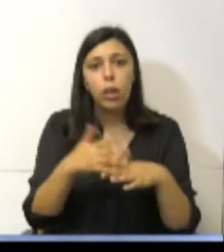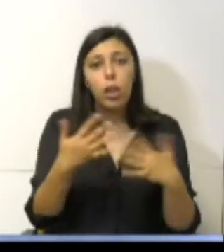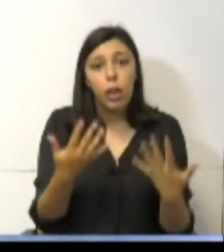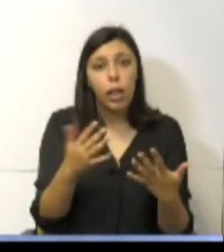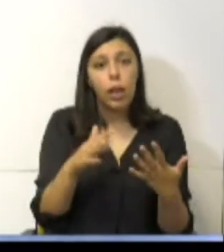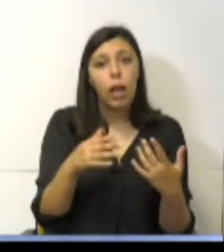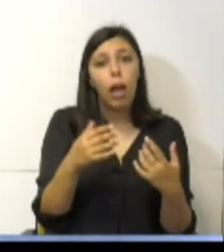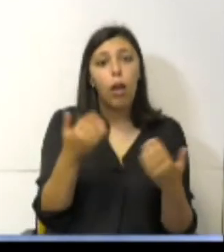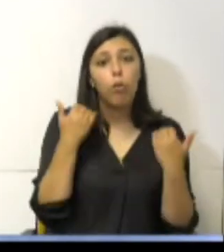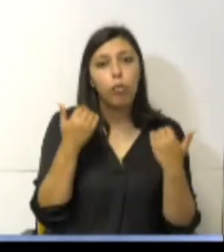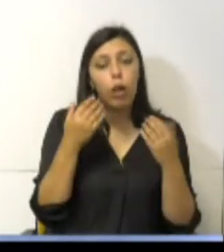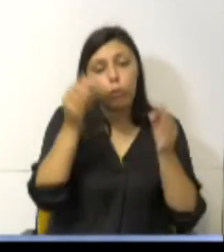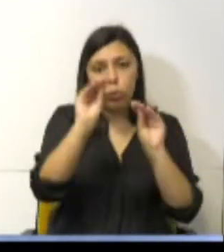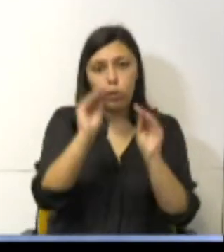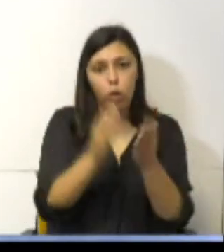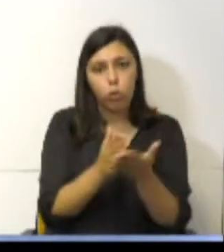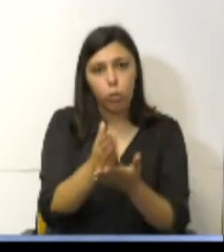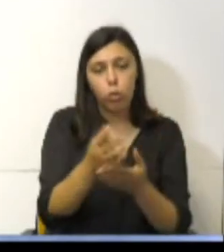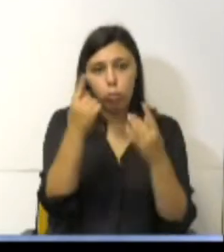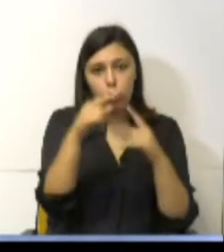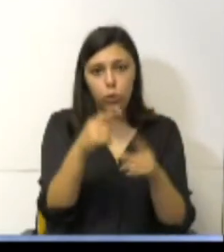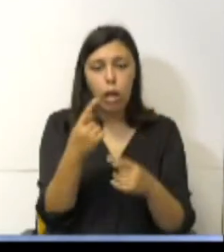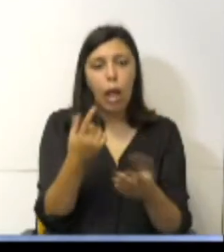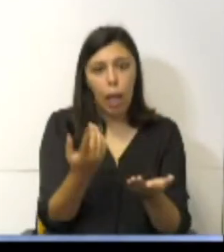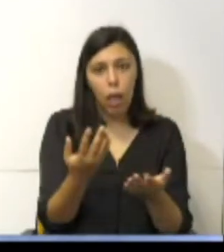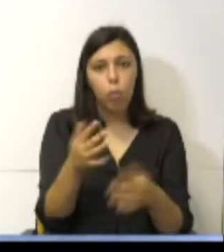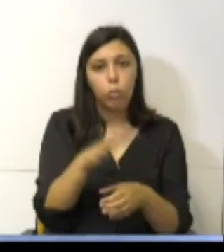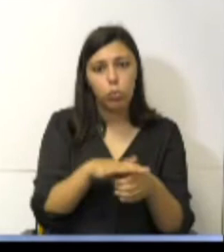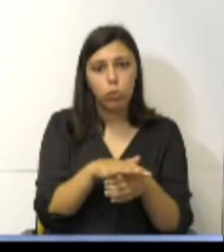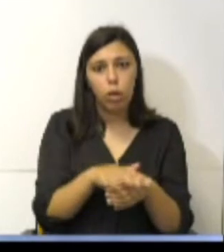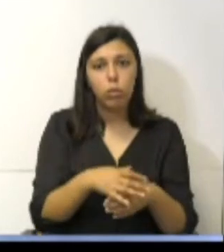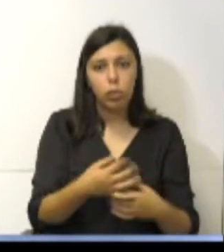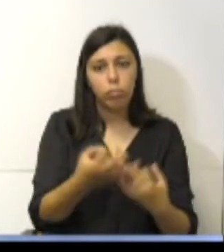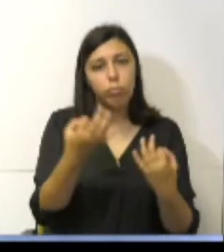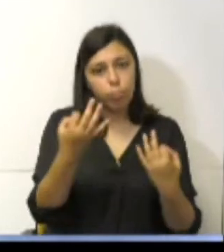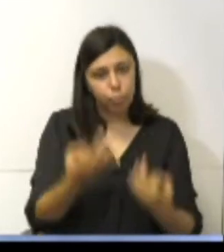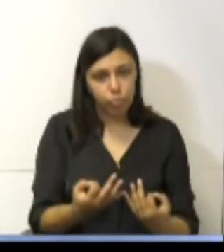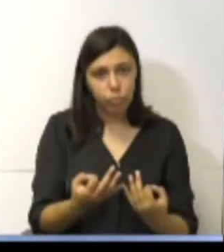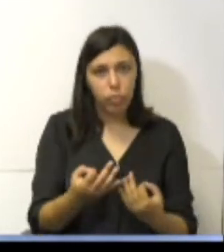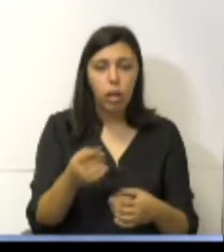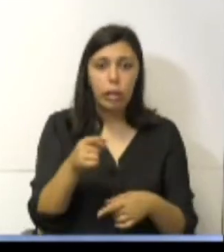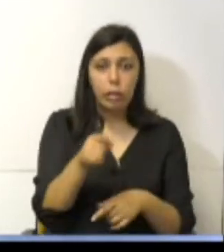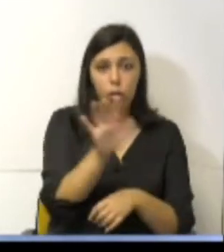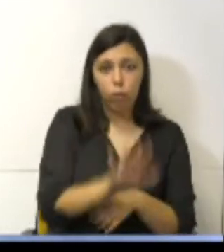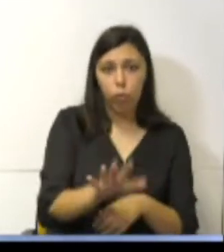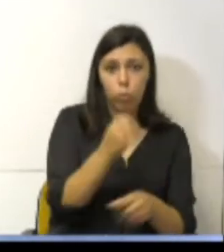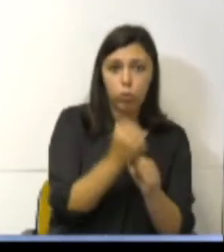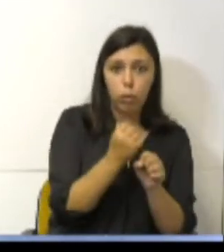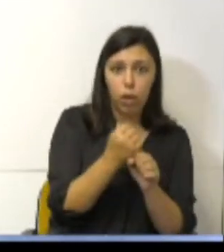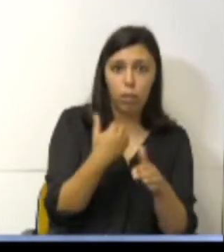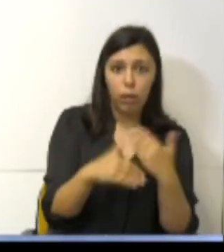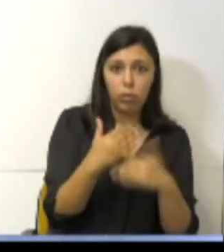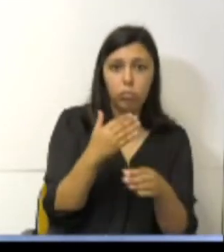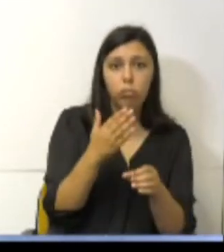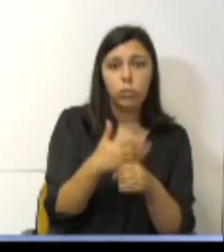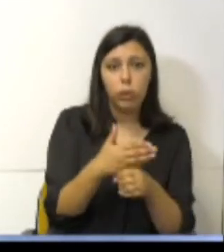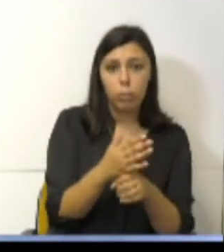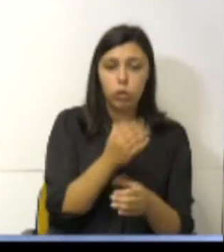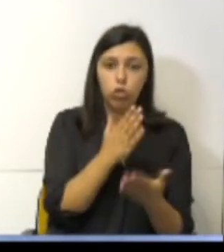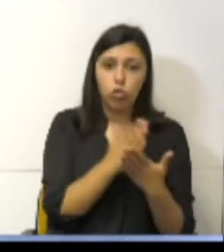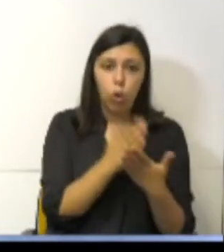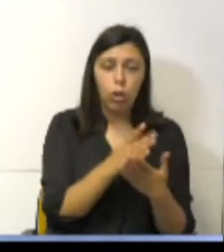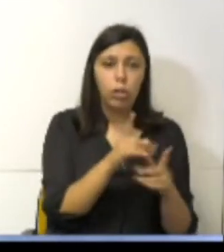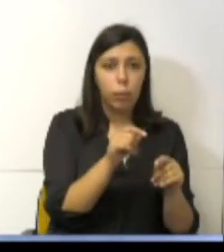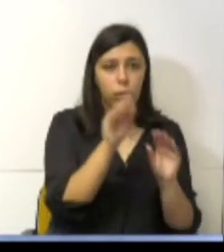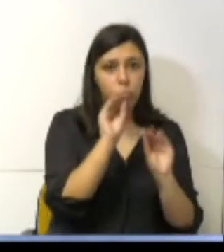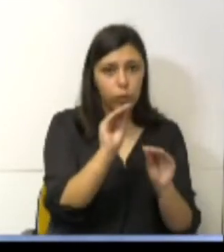formação contínua de professores será um dos fatores decisivos. Disto modo, a par do trabalho desenvolvido pelos departamentos de formação das escolas e do departamento